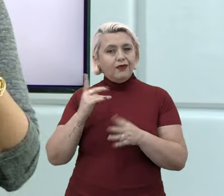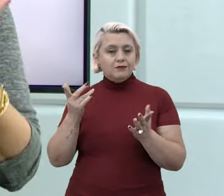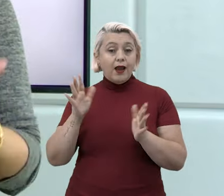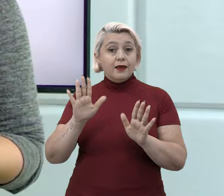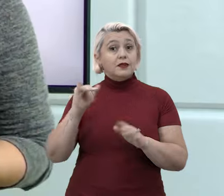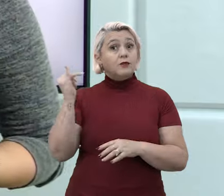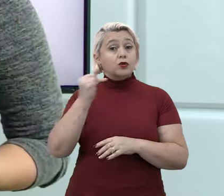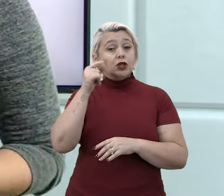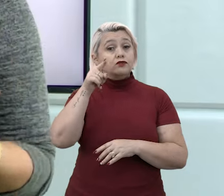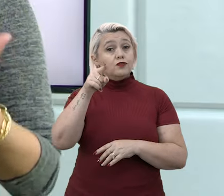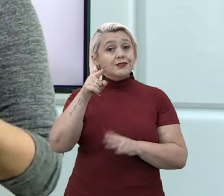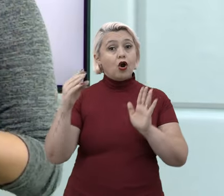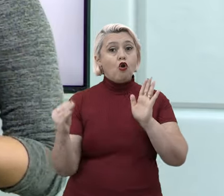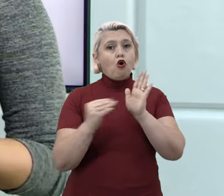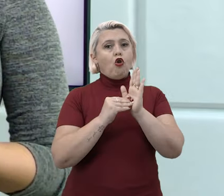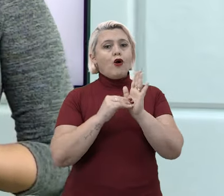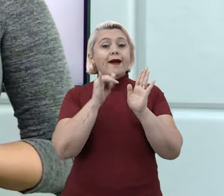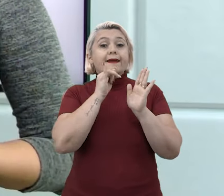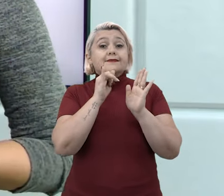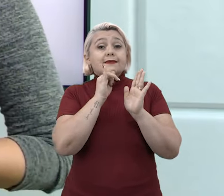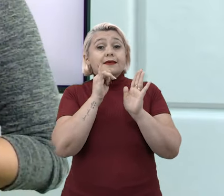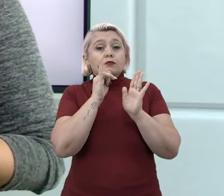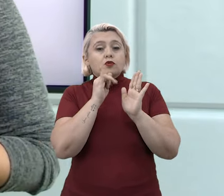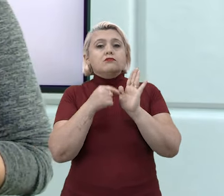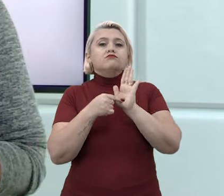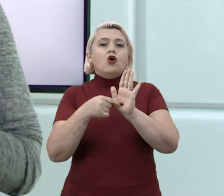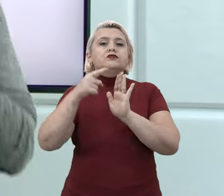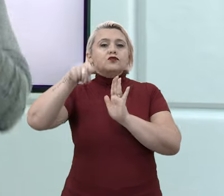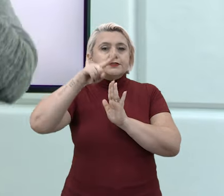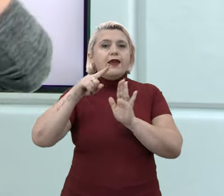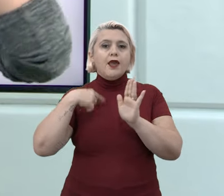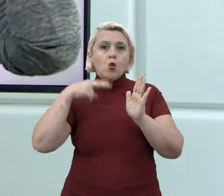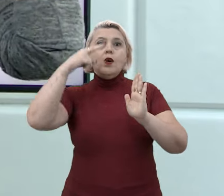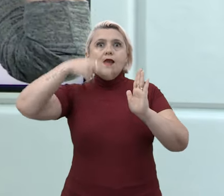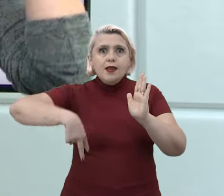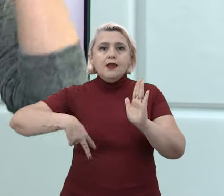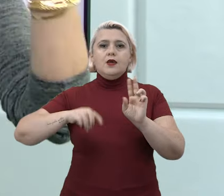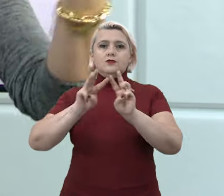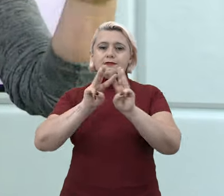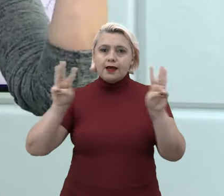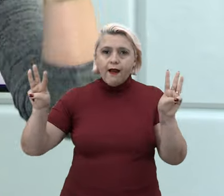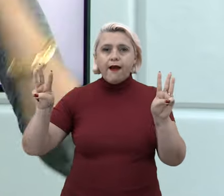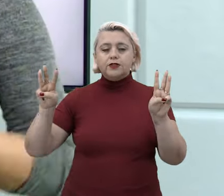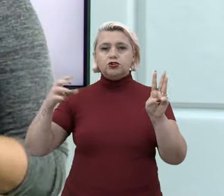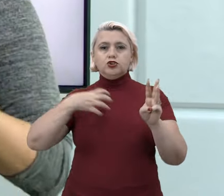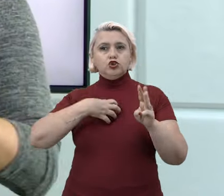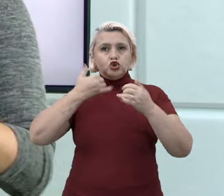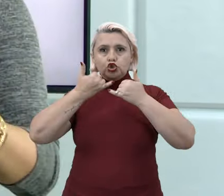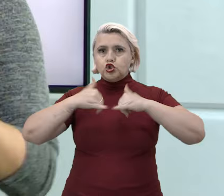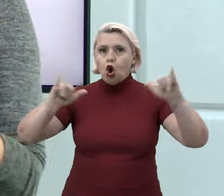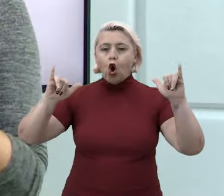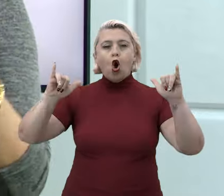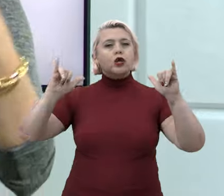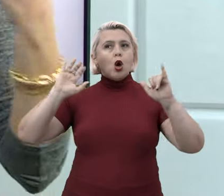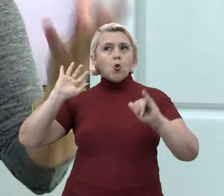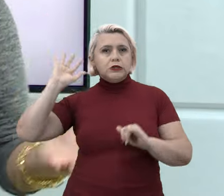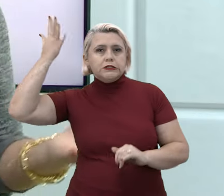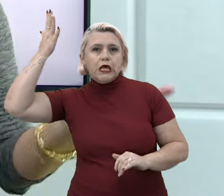você dê esse exemplo que mostre assim, olha, se foi uma notícia que chocou o país todo ou que